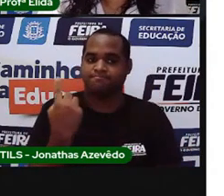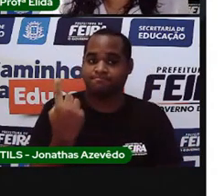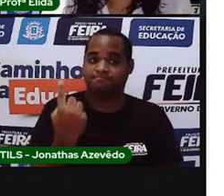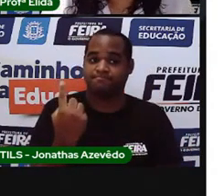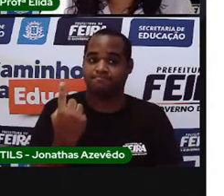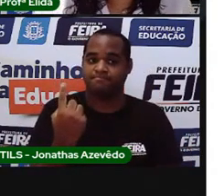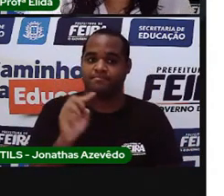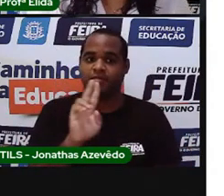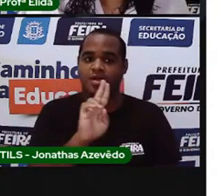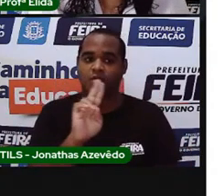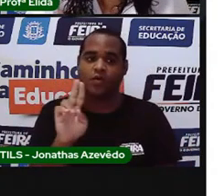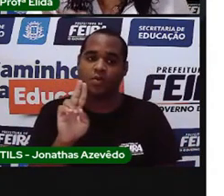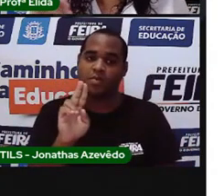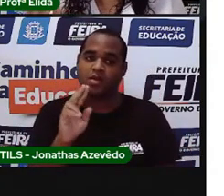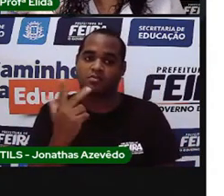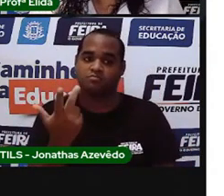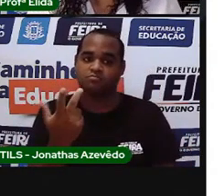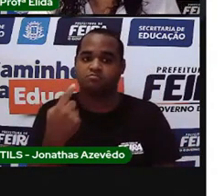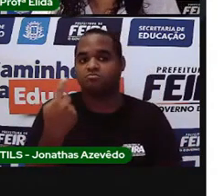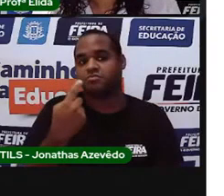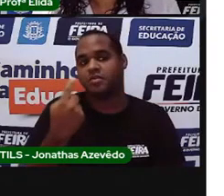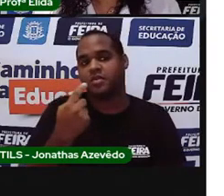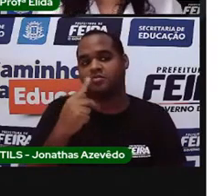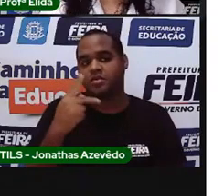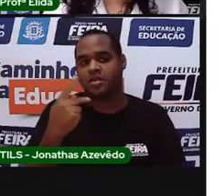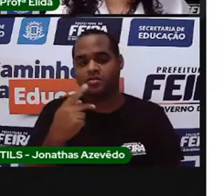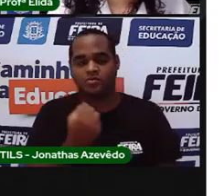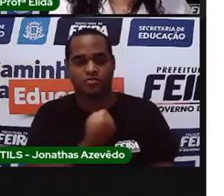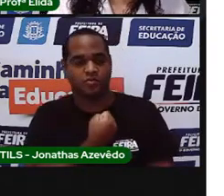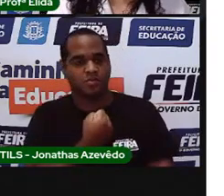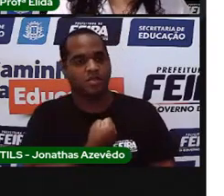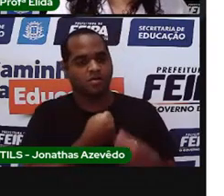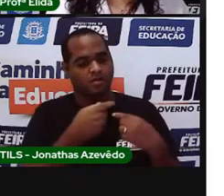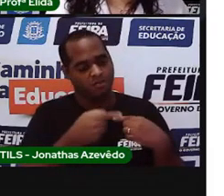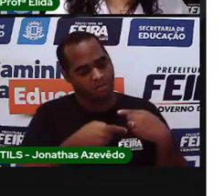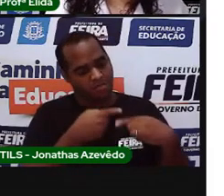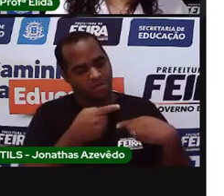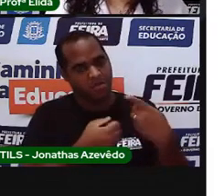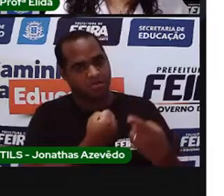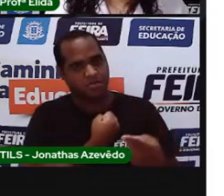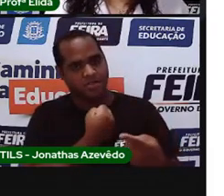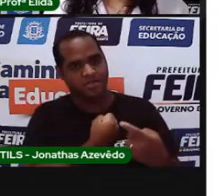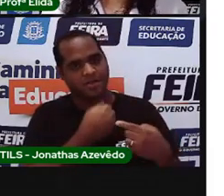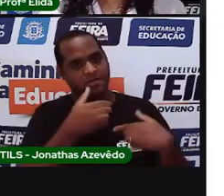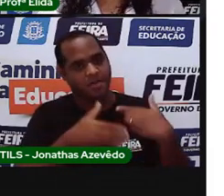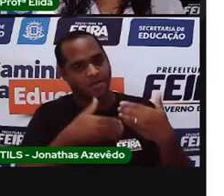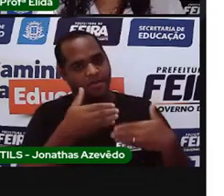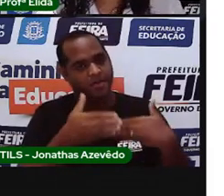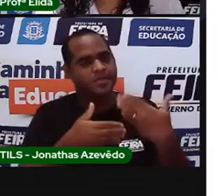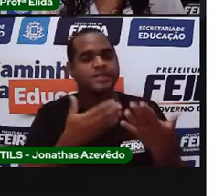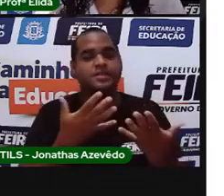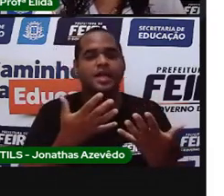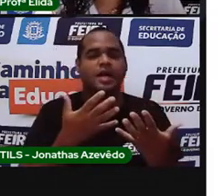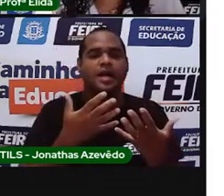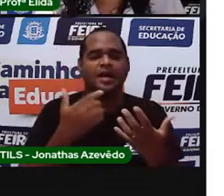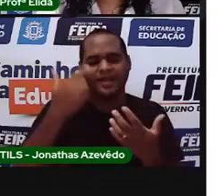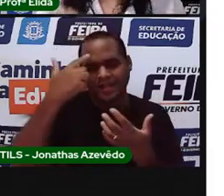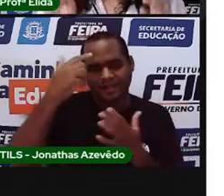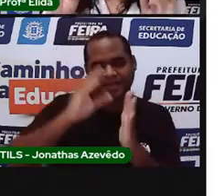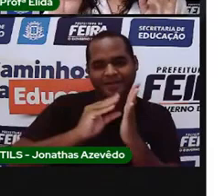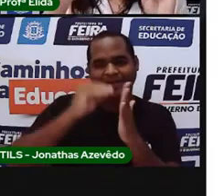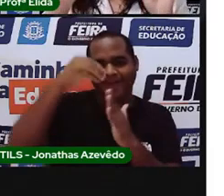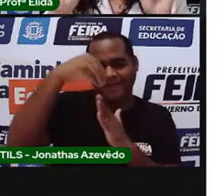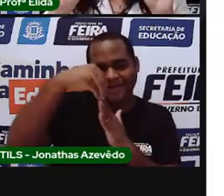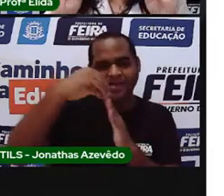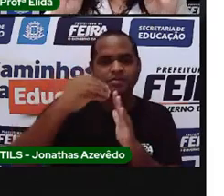é o nome do primeiro número de uma sequência numérica. Aquela do calendário.